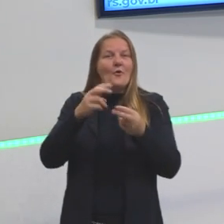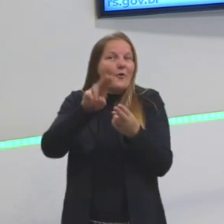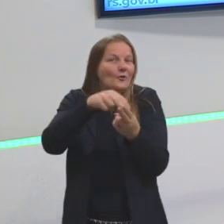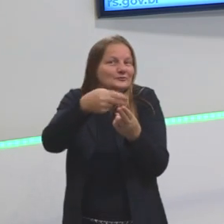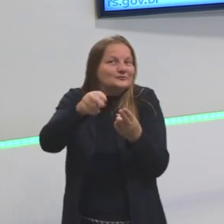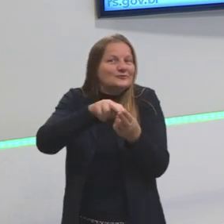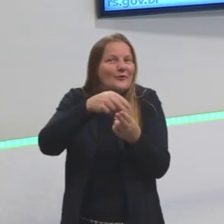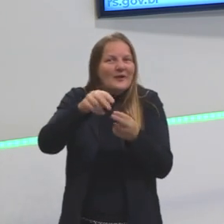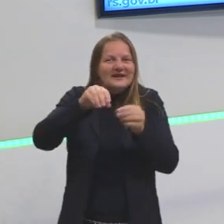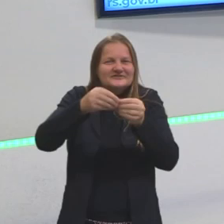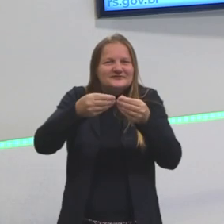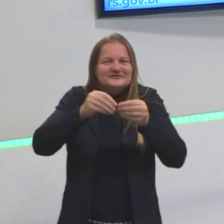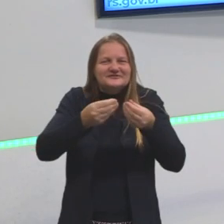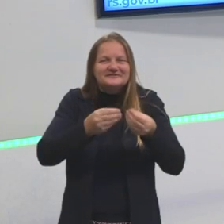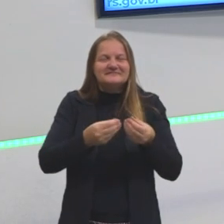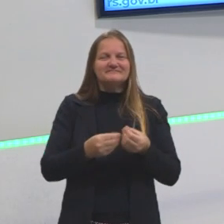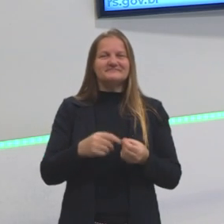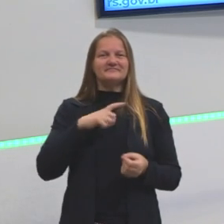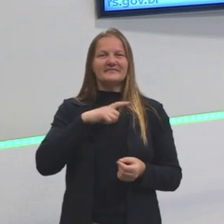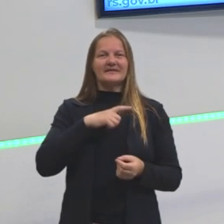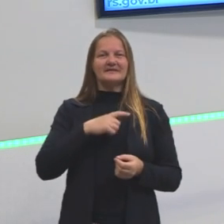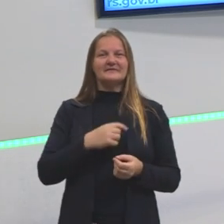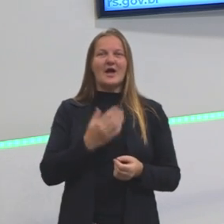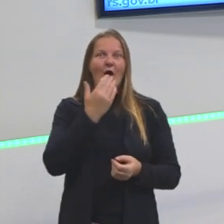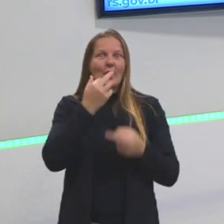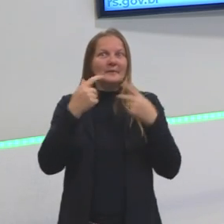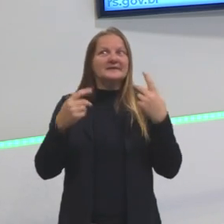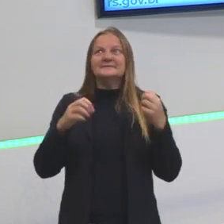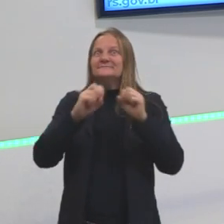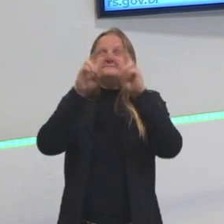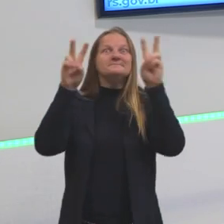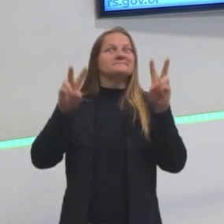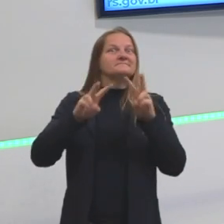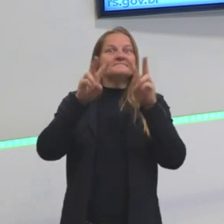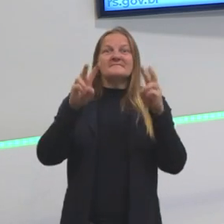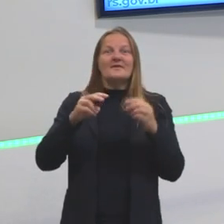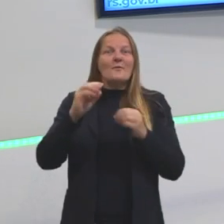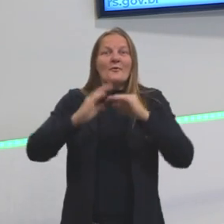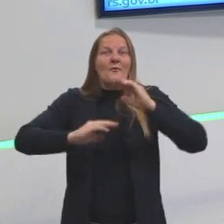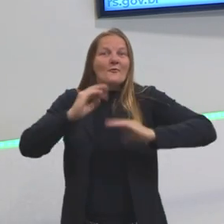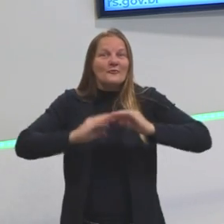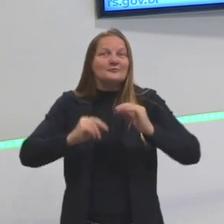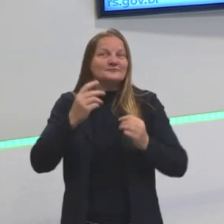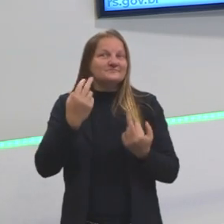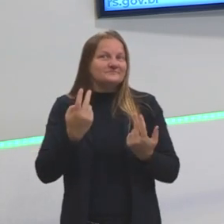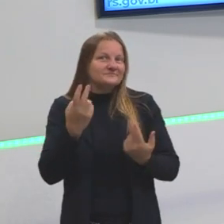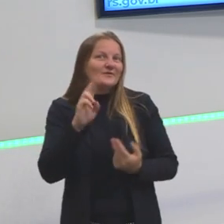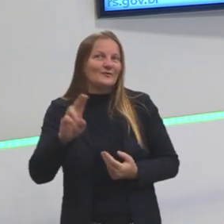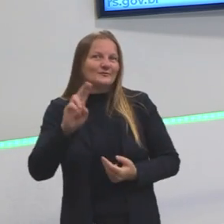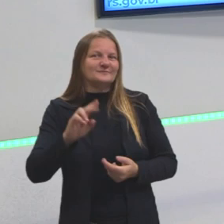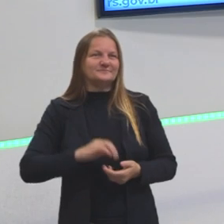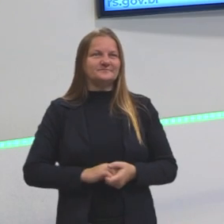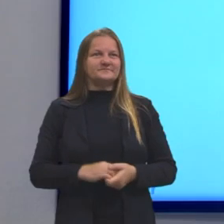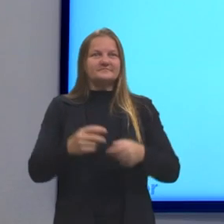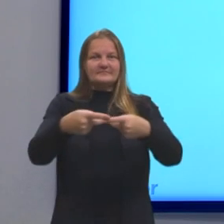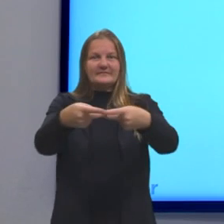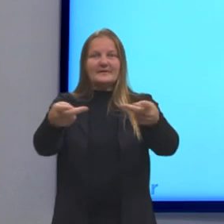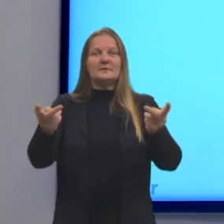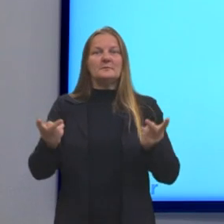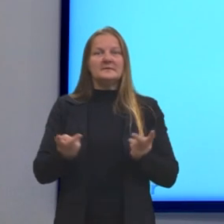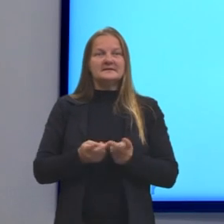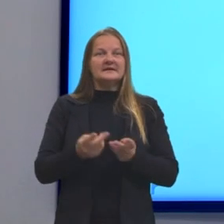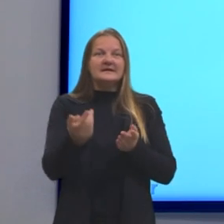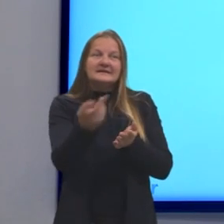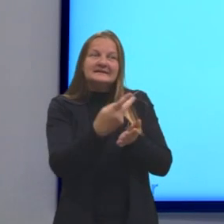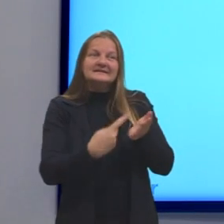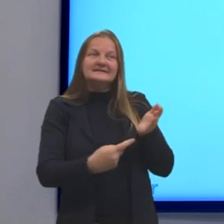um bolo. Sempre que a gente coloca a comida aí na jogada, a gente consegue visualizar isso aí de uma forma mais tranquila. Aqui a gente tem a pizza. Bom, ela